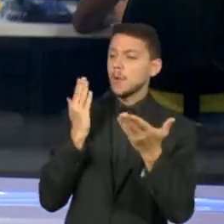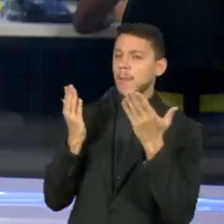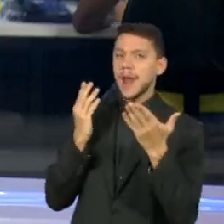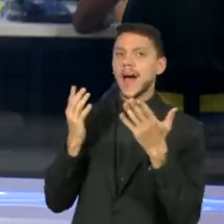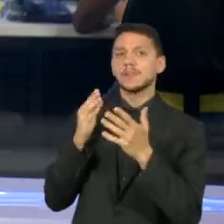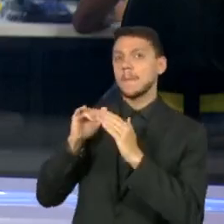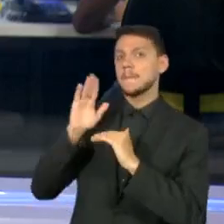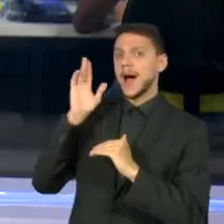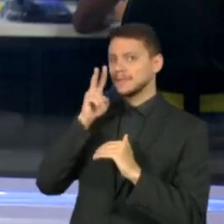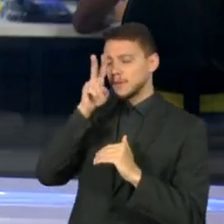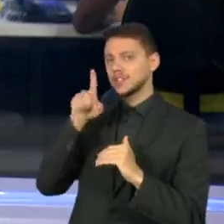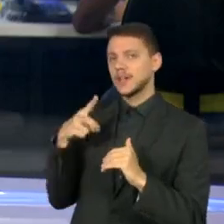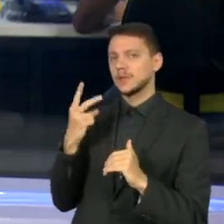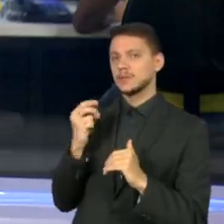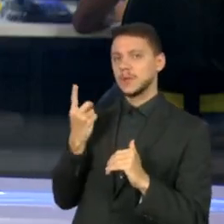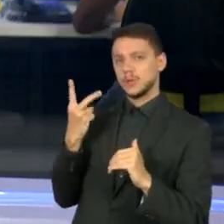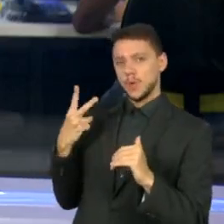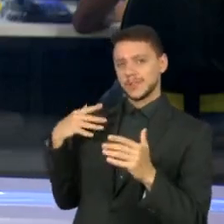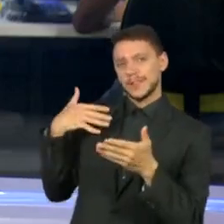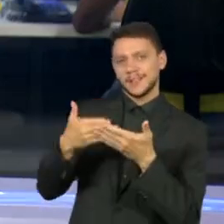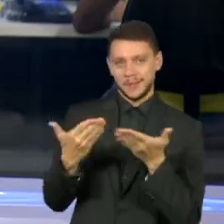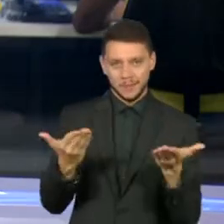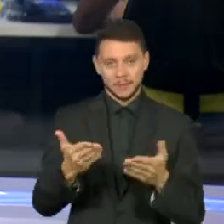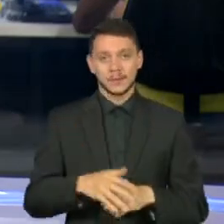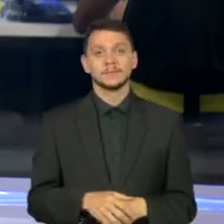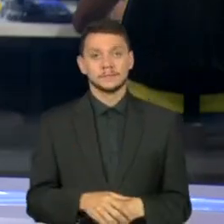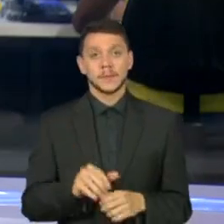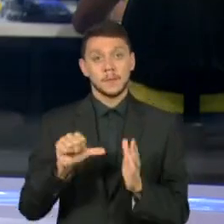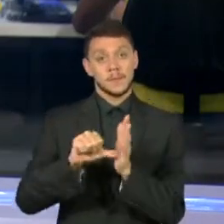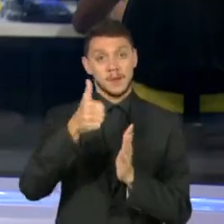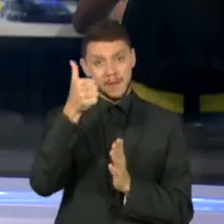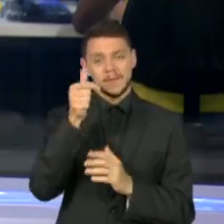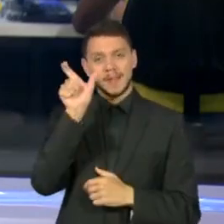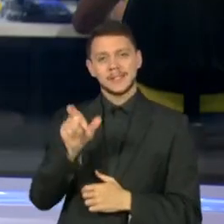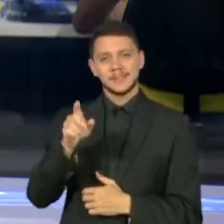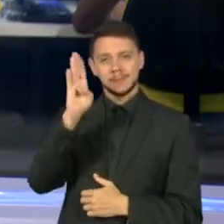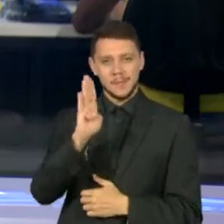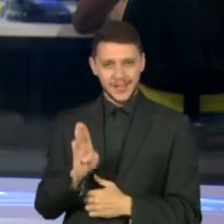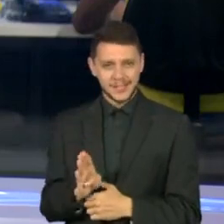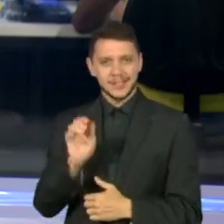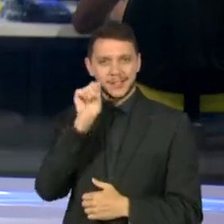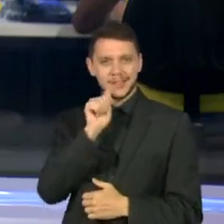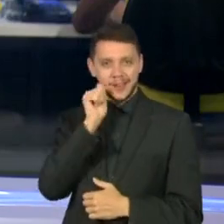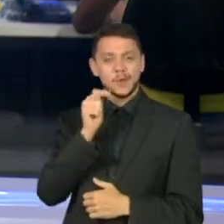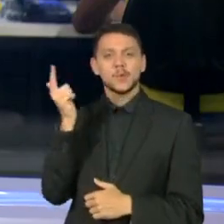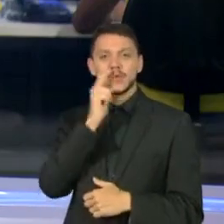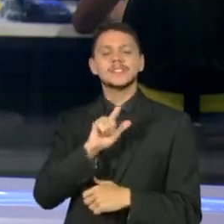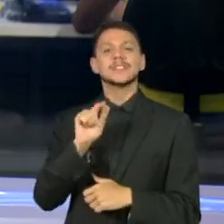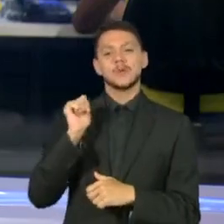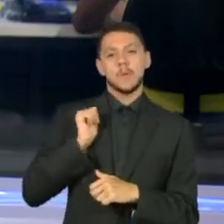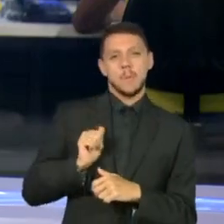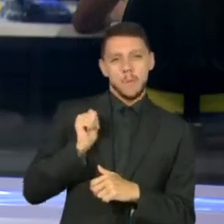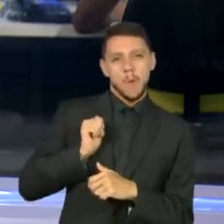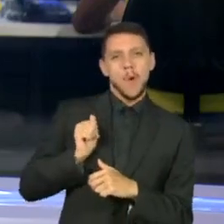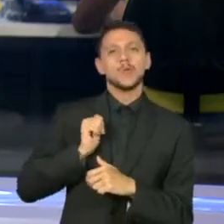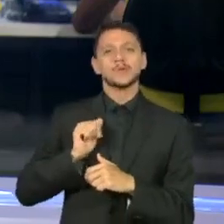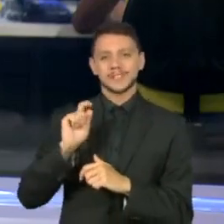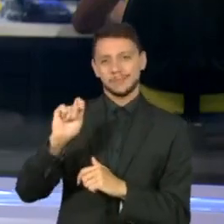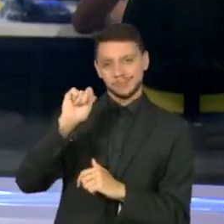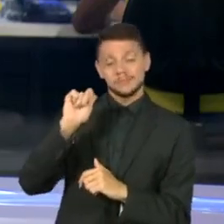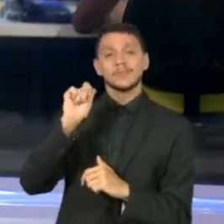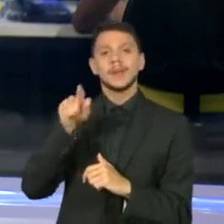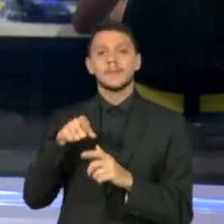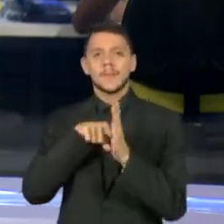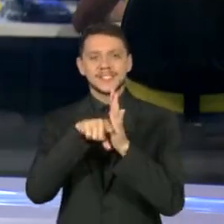Na primeira vez, uma brasileira recebe uma bolsa de pesquisa da Agência Internacional de Energia Nuclear. Esse é o